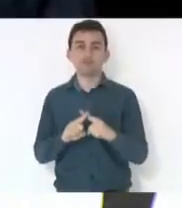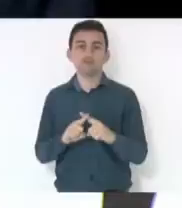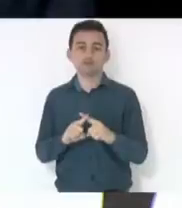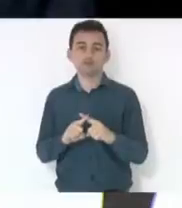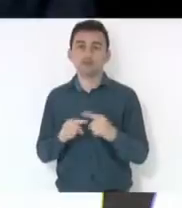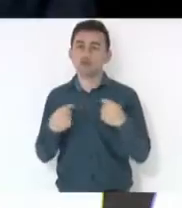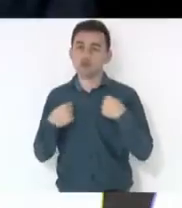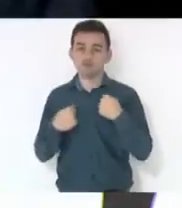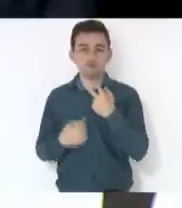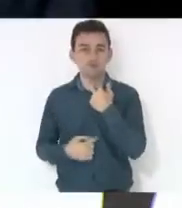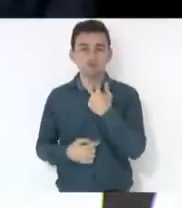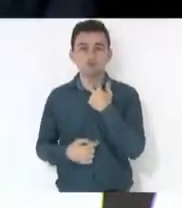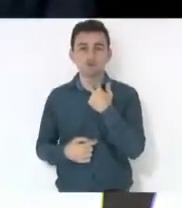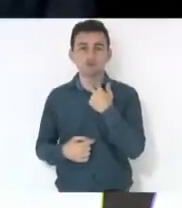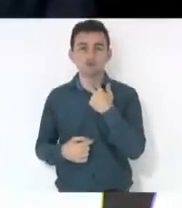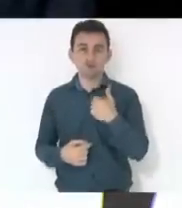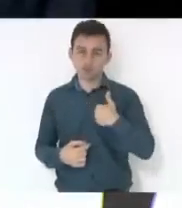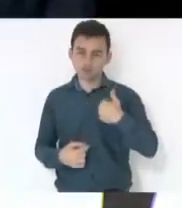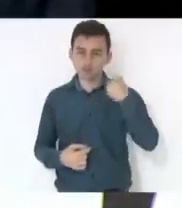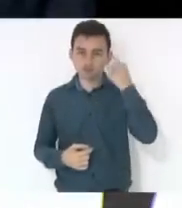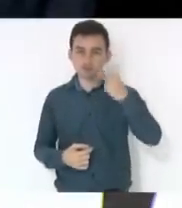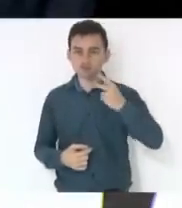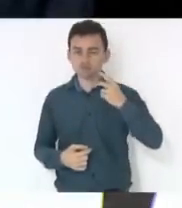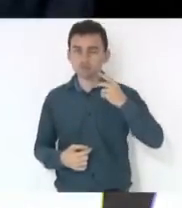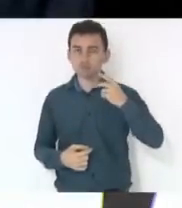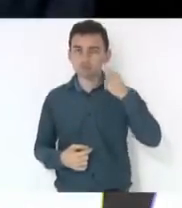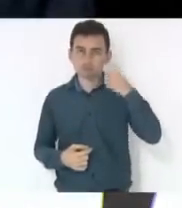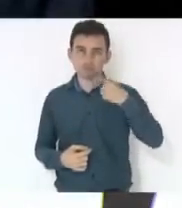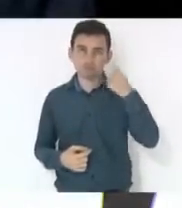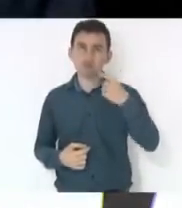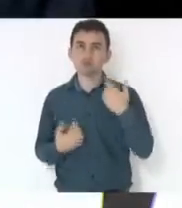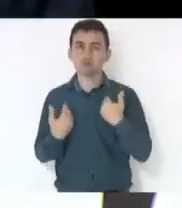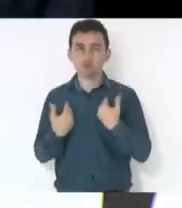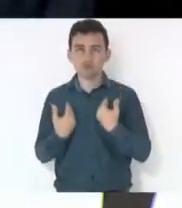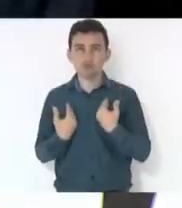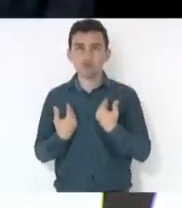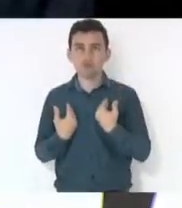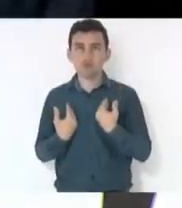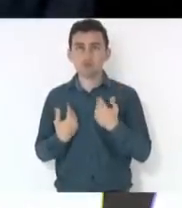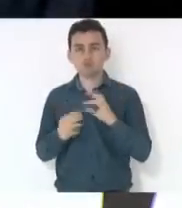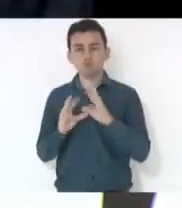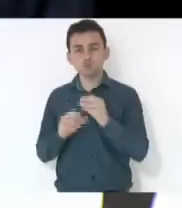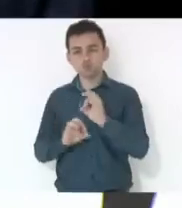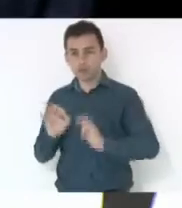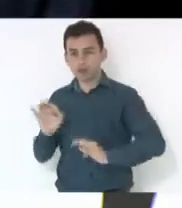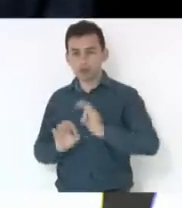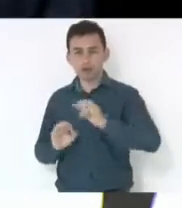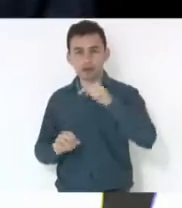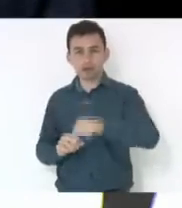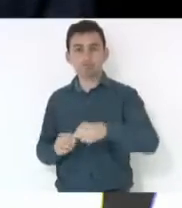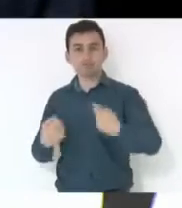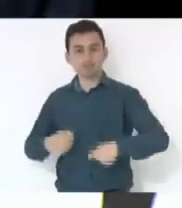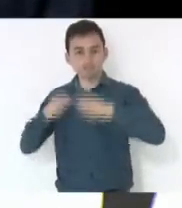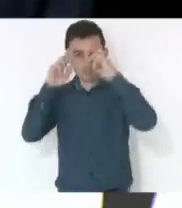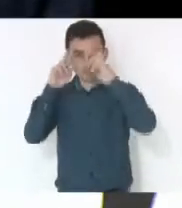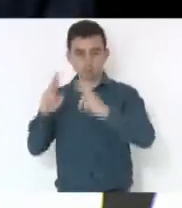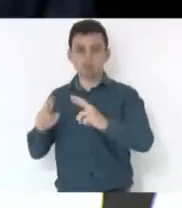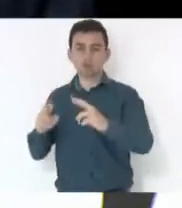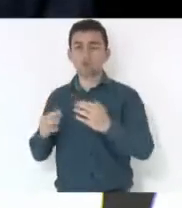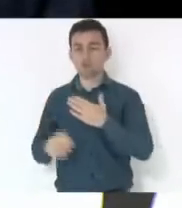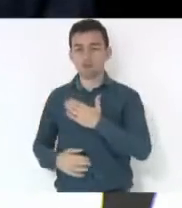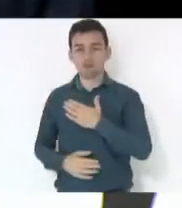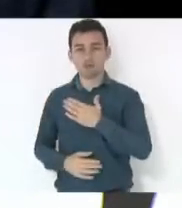sou um parlamentar daqueles convictos que no que nós produzimos aqui deve ser respeitado. Por isso, minha posição